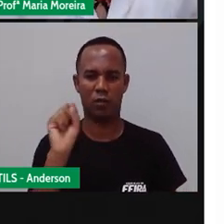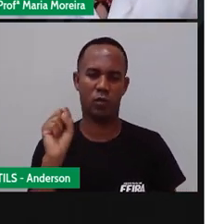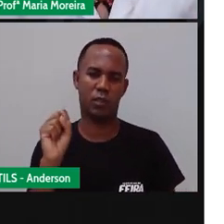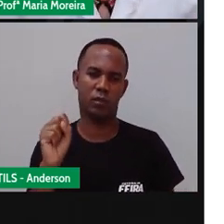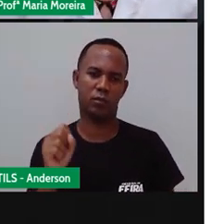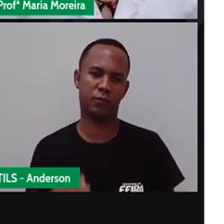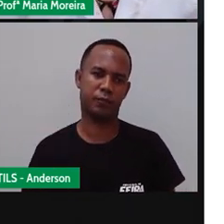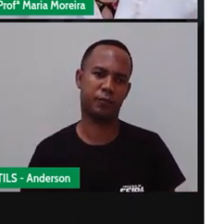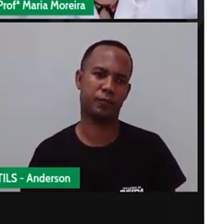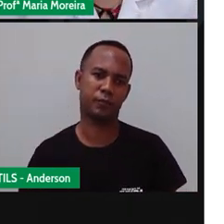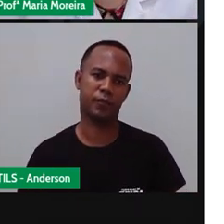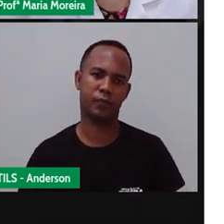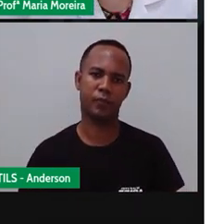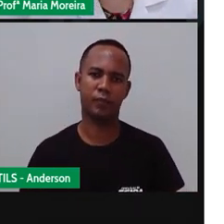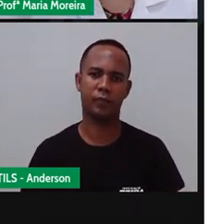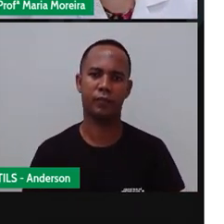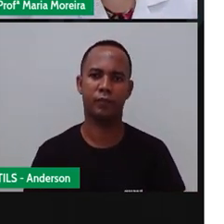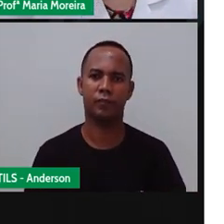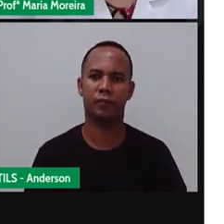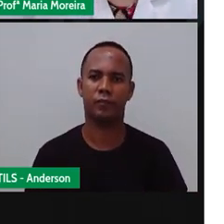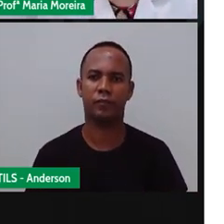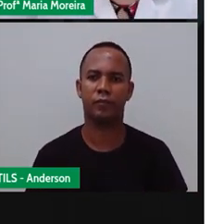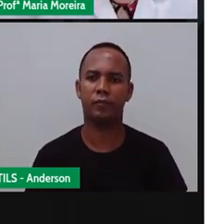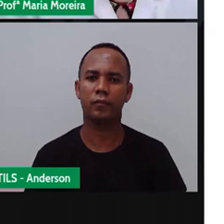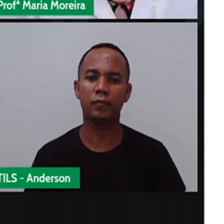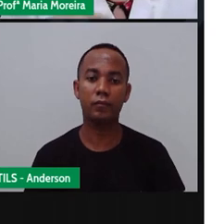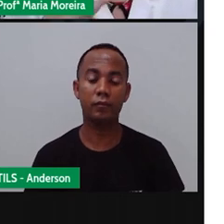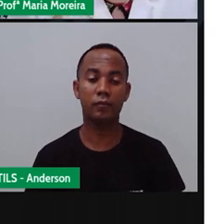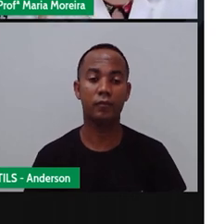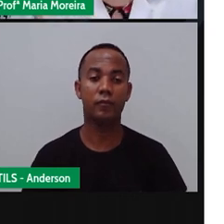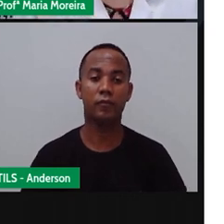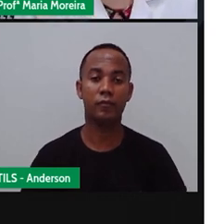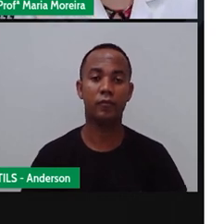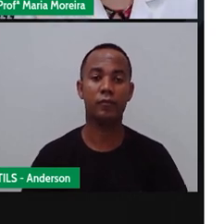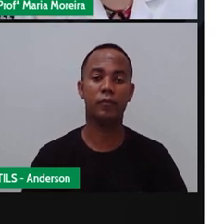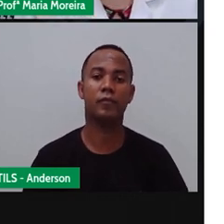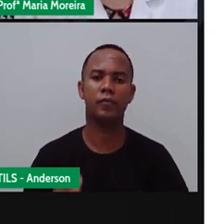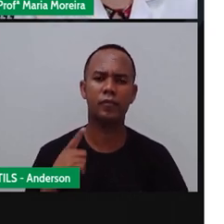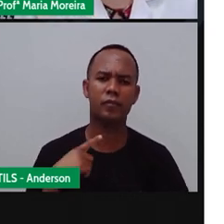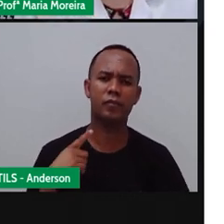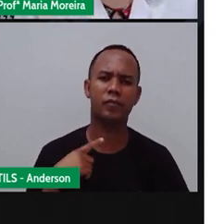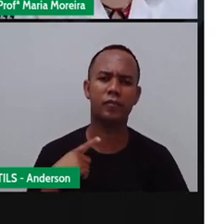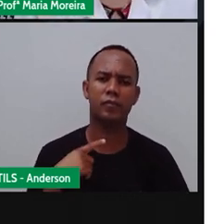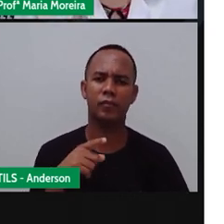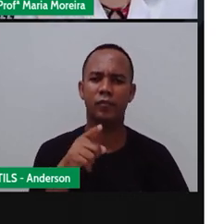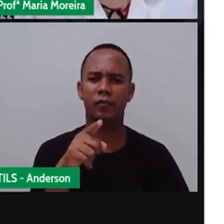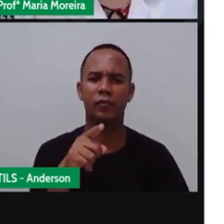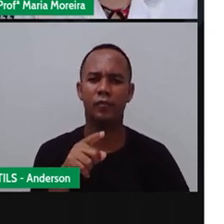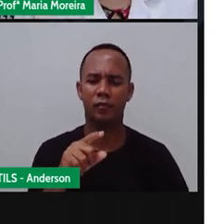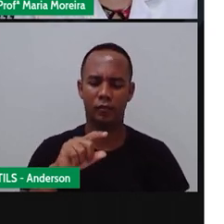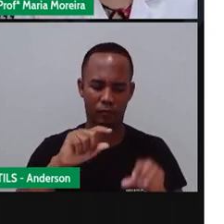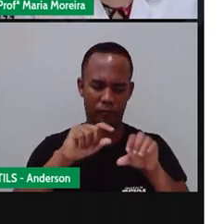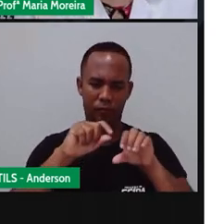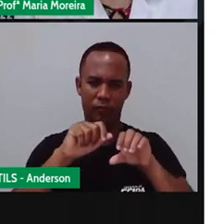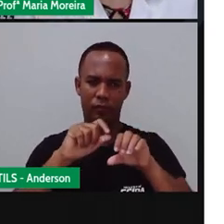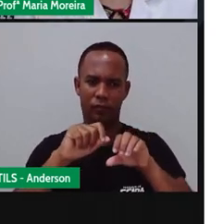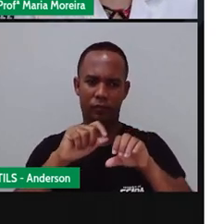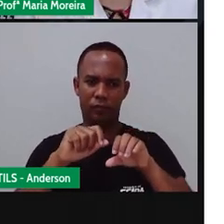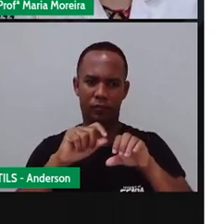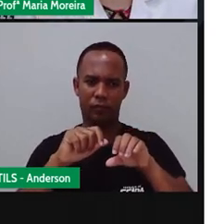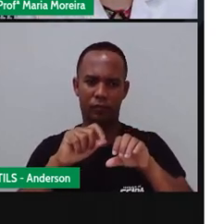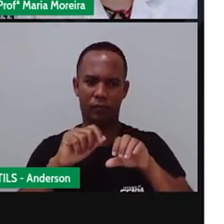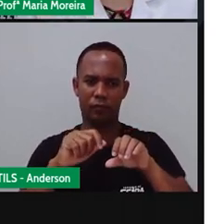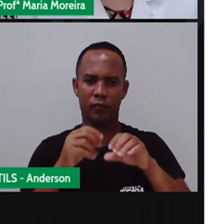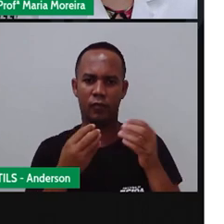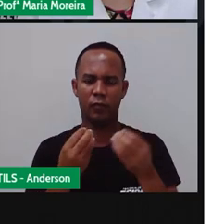24 mais 24, né? E aí ele também tinha um percursor de mola espiral. Era